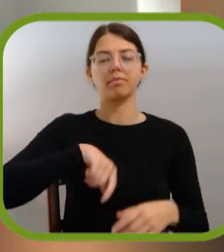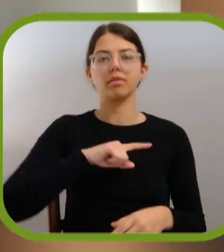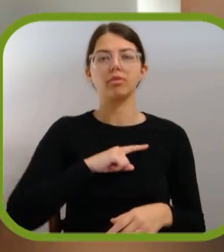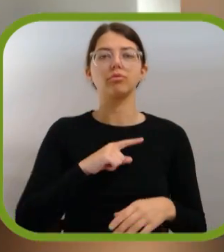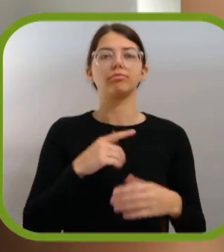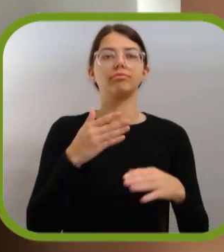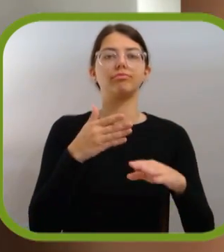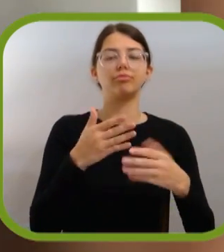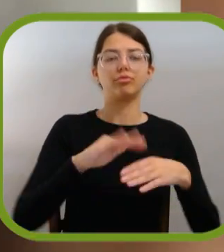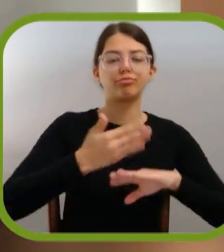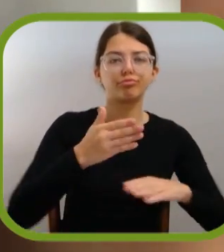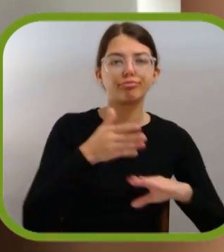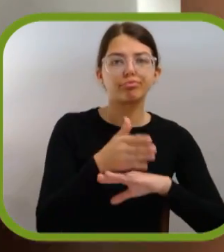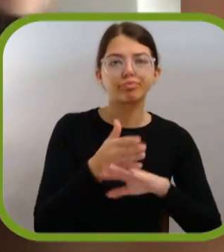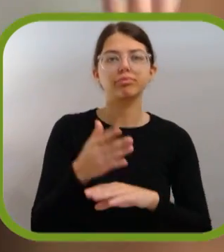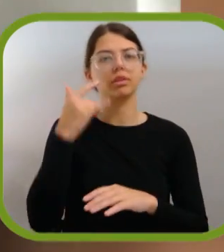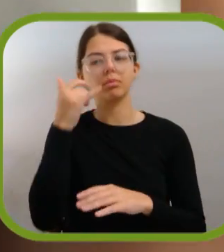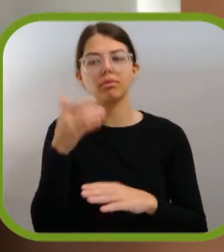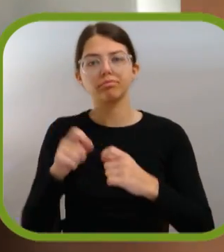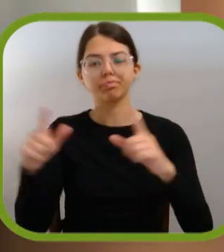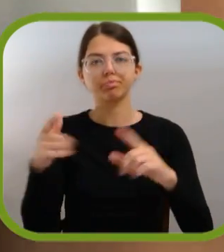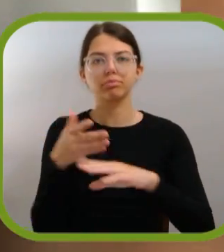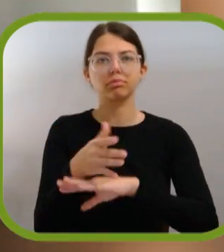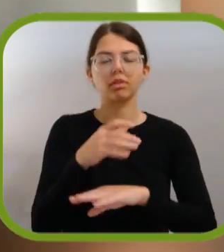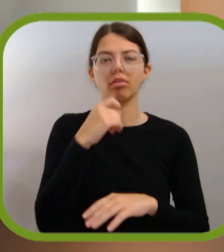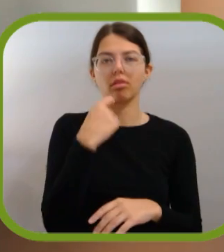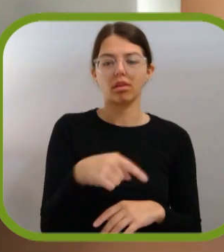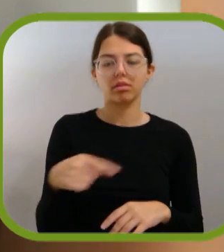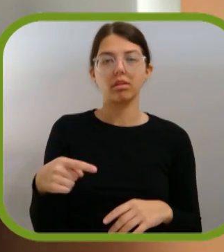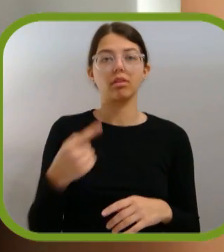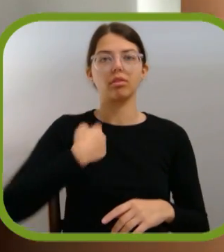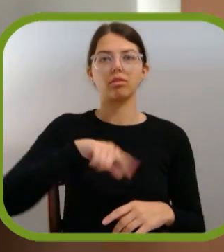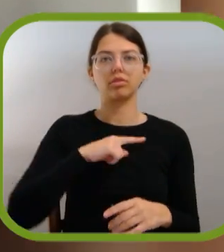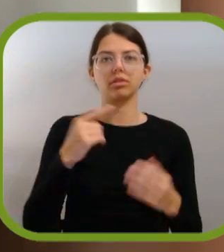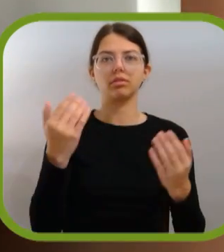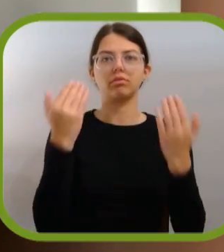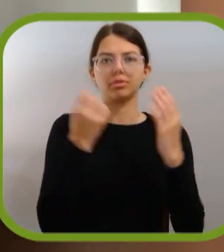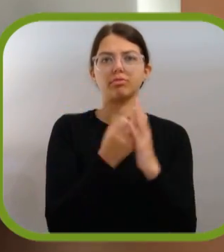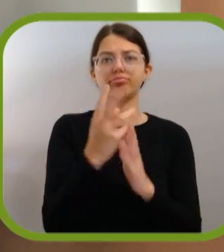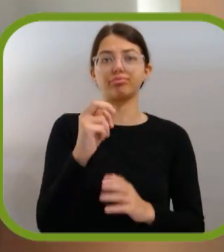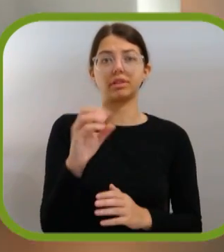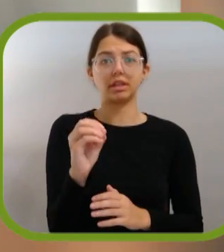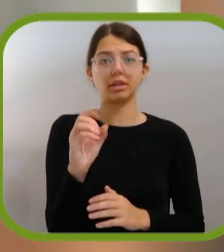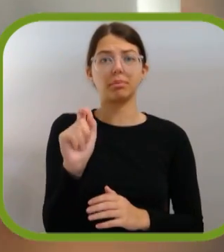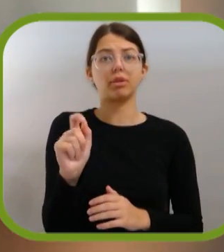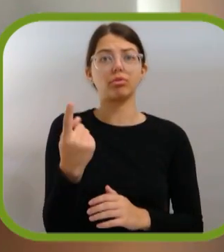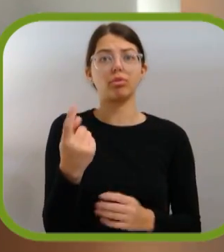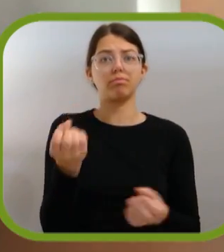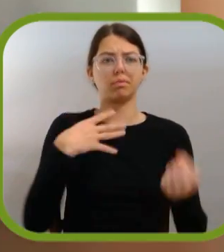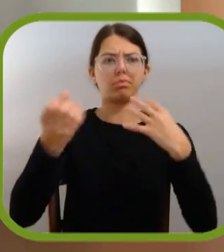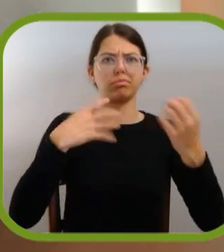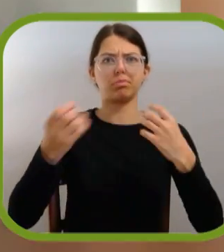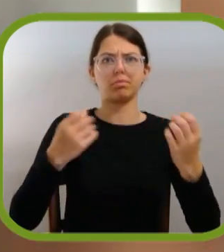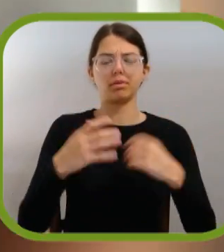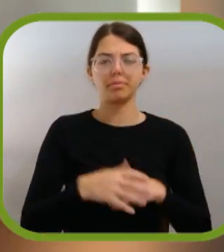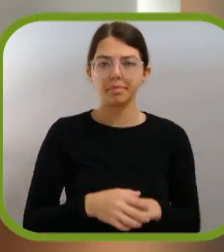como todos nós temos acesso a computador, todos nós temos acesso a um telemóvel, facilmente somos invadidos com 30 informações num